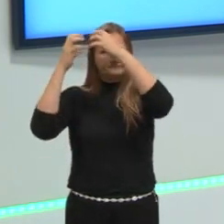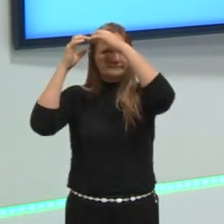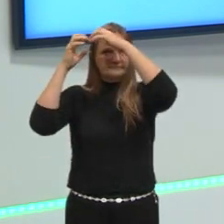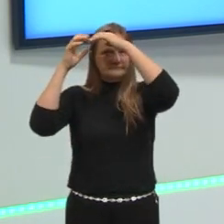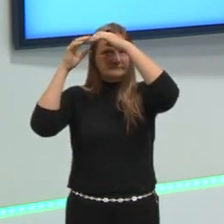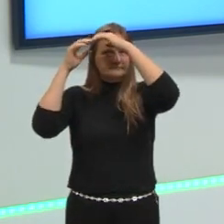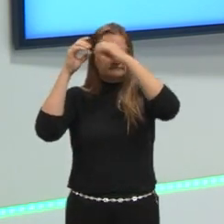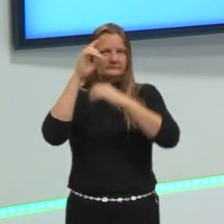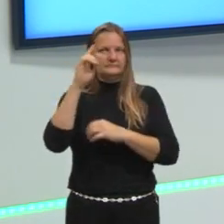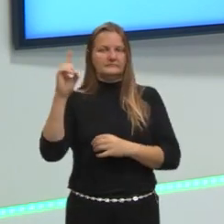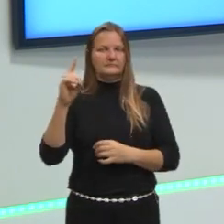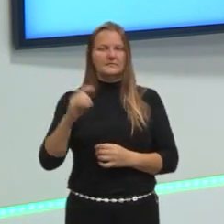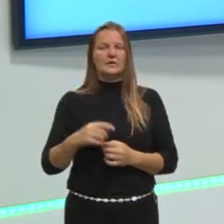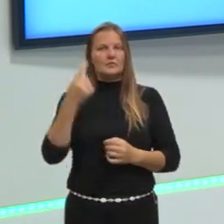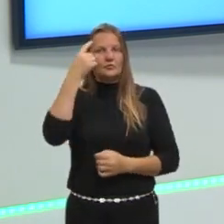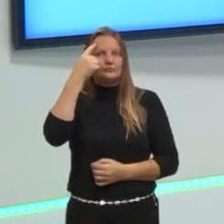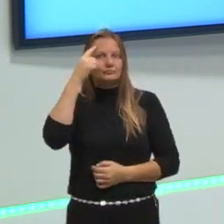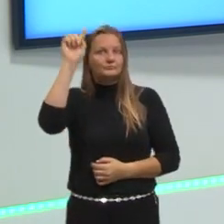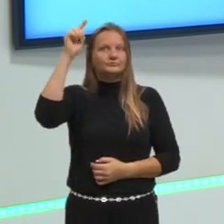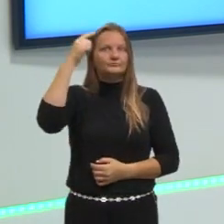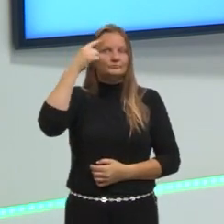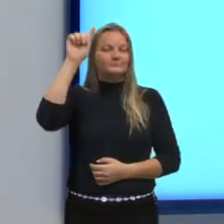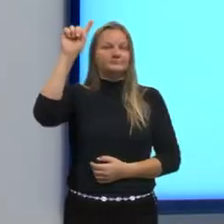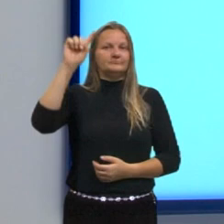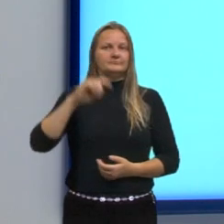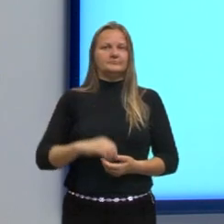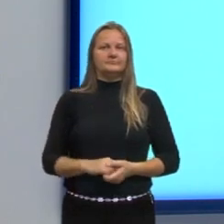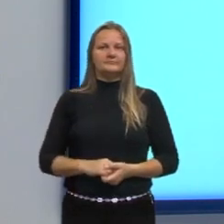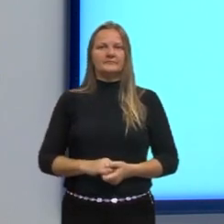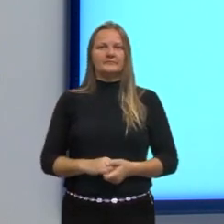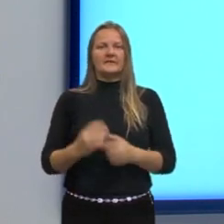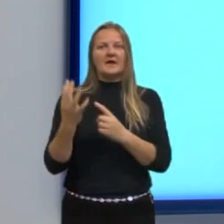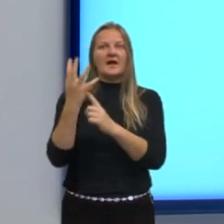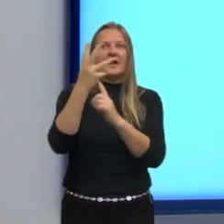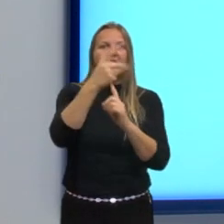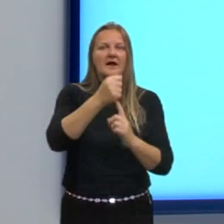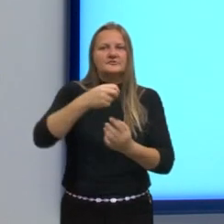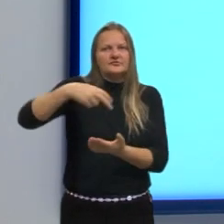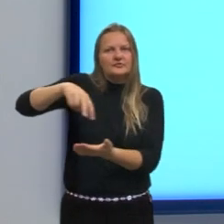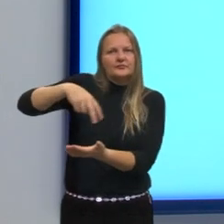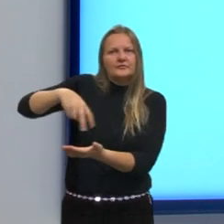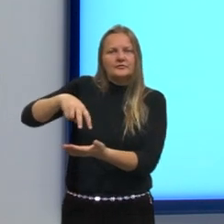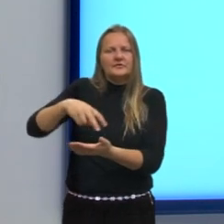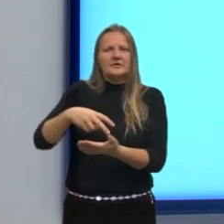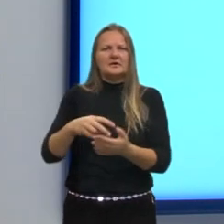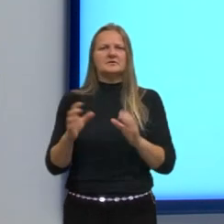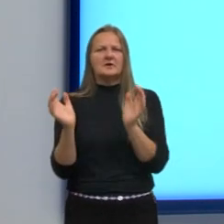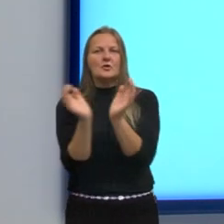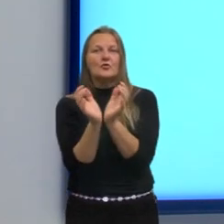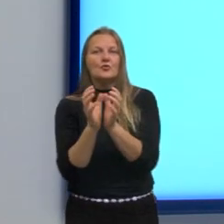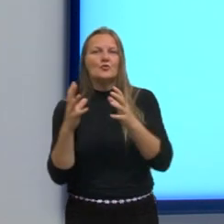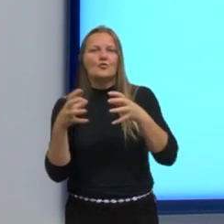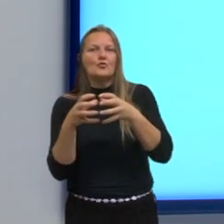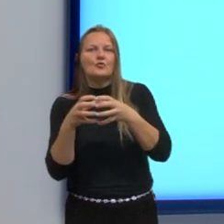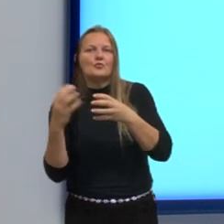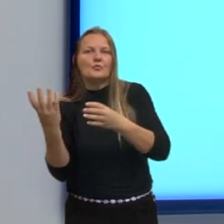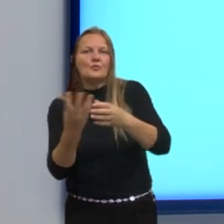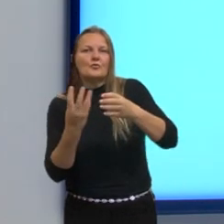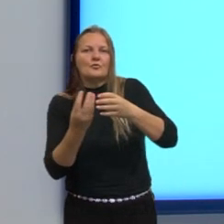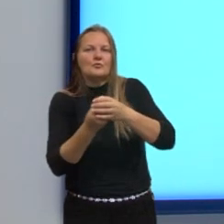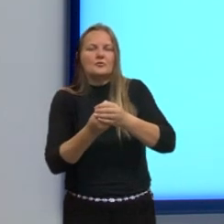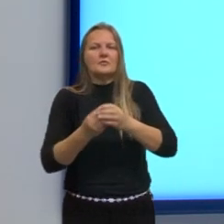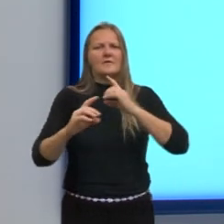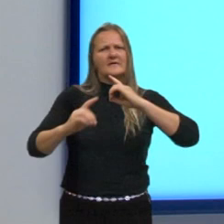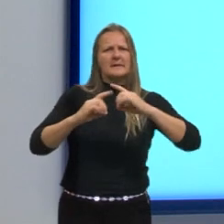que é o lado da criatividade, da arte, da dança, da coletividade. Aqui, você